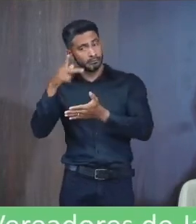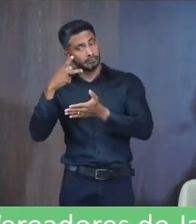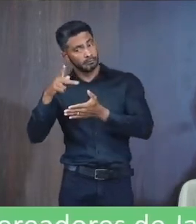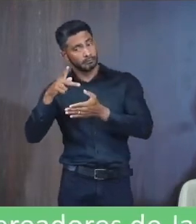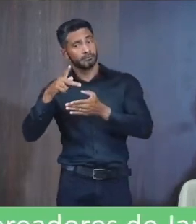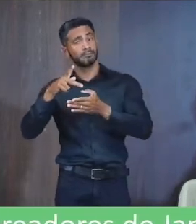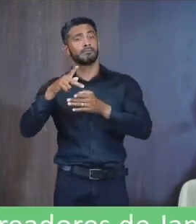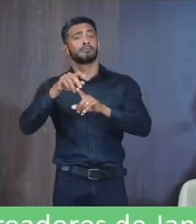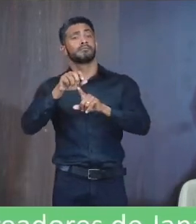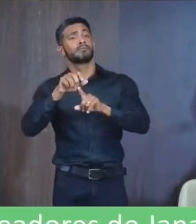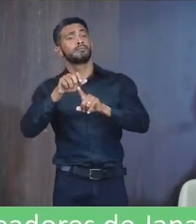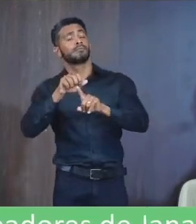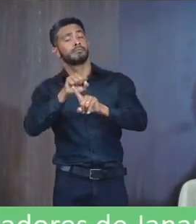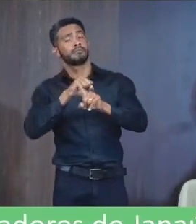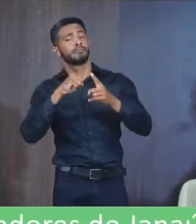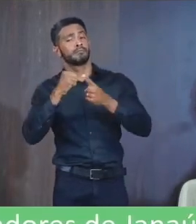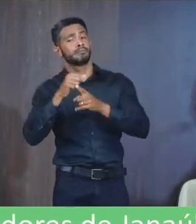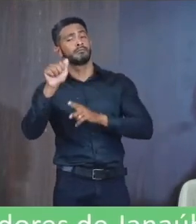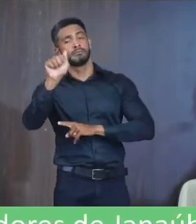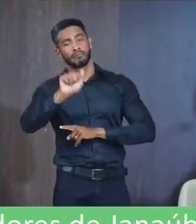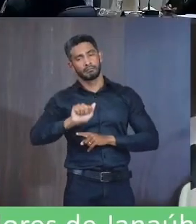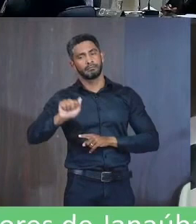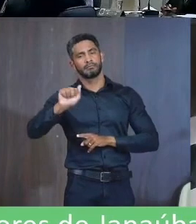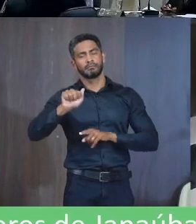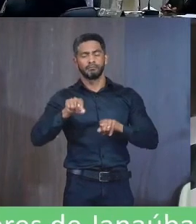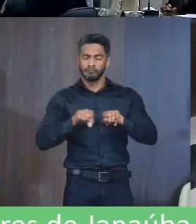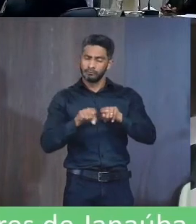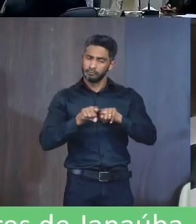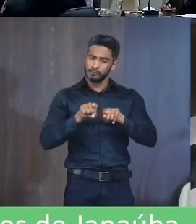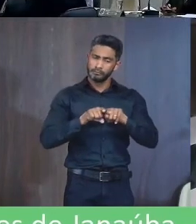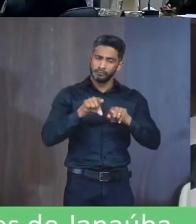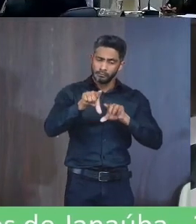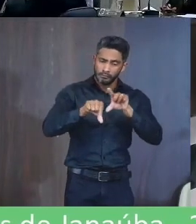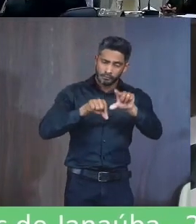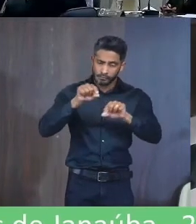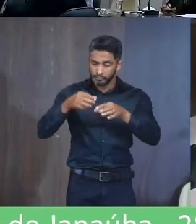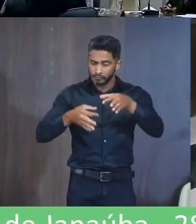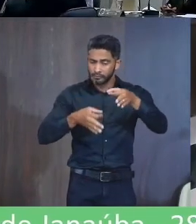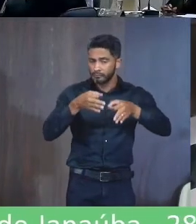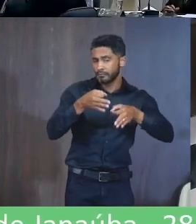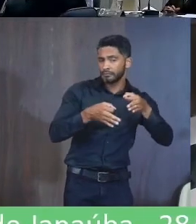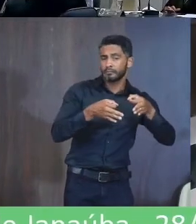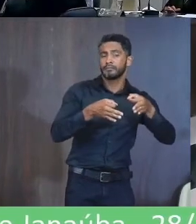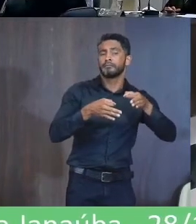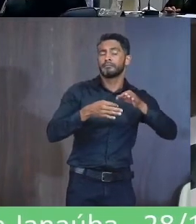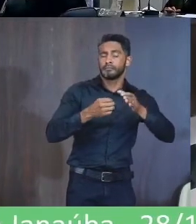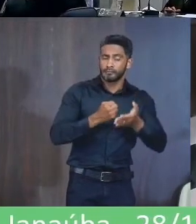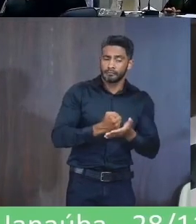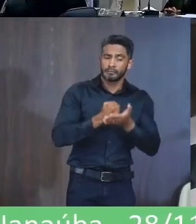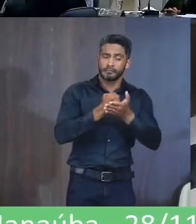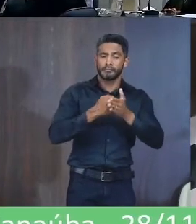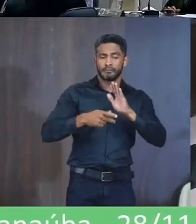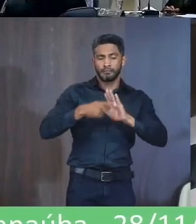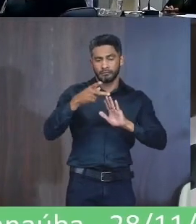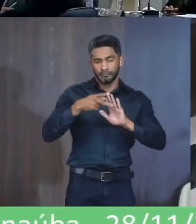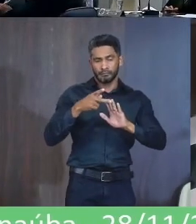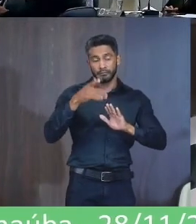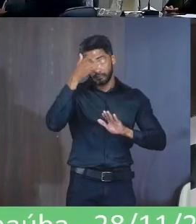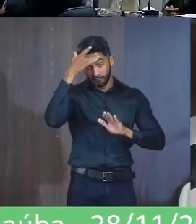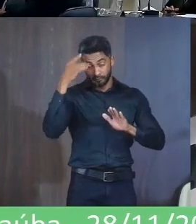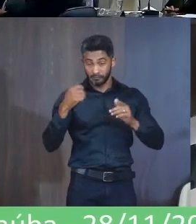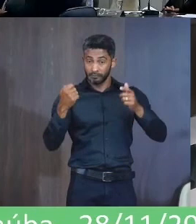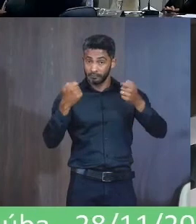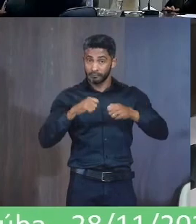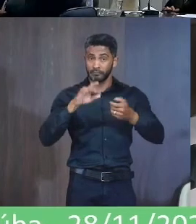E também A gente pode Estar buscando Um jurídico Para apoiar Essas entidades Esses projetos Para capacita-los Para que possam De